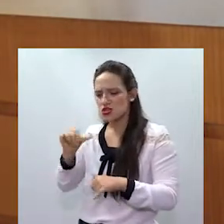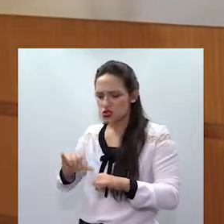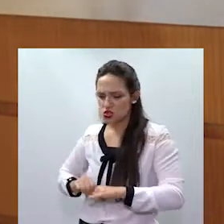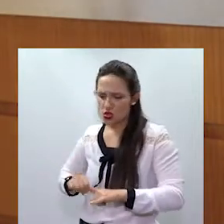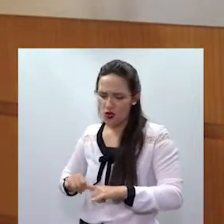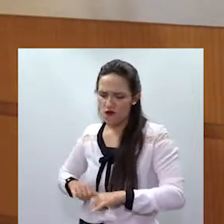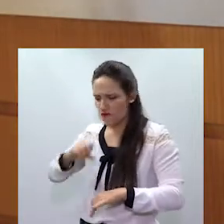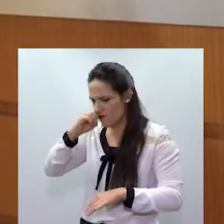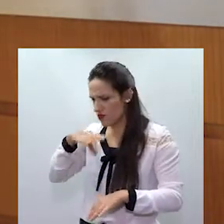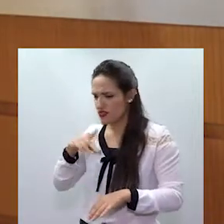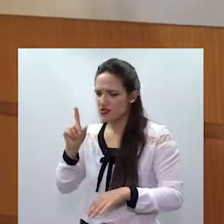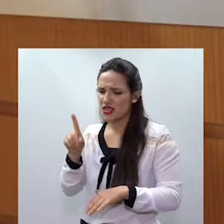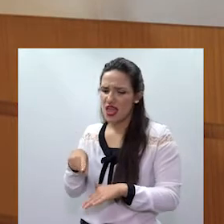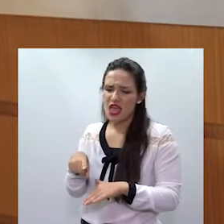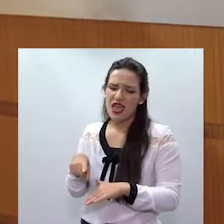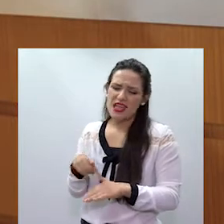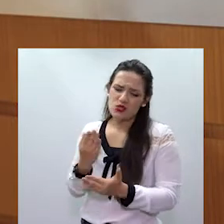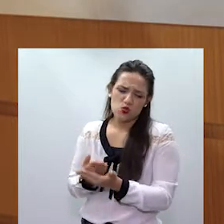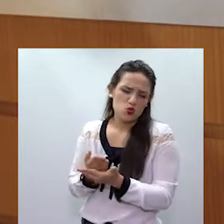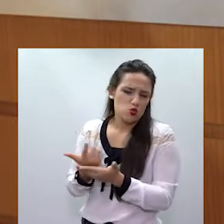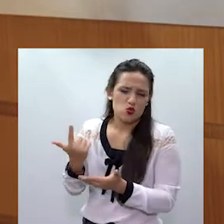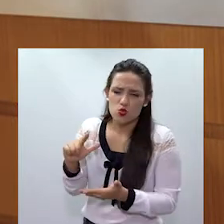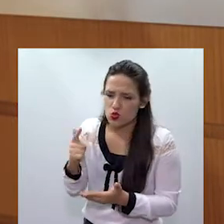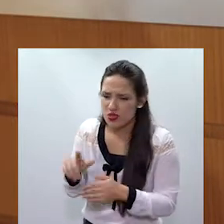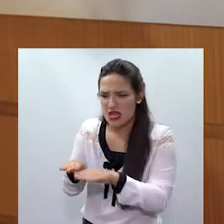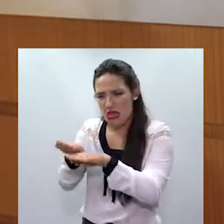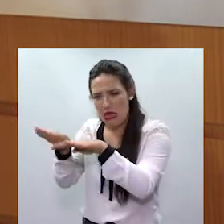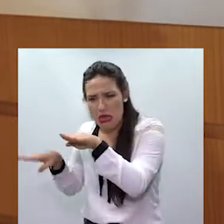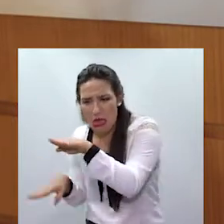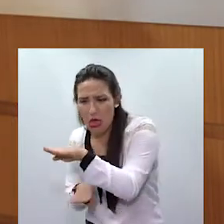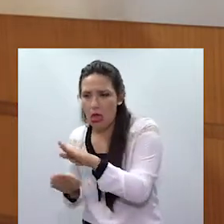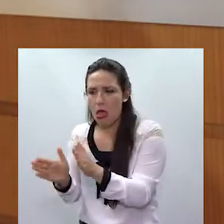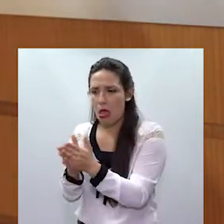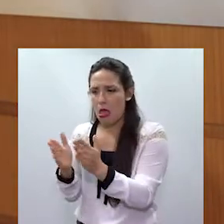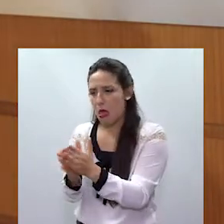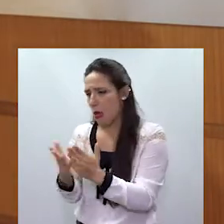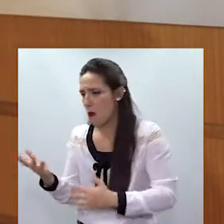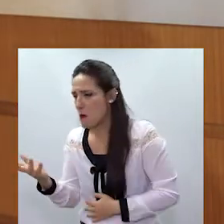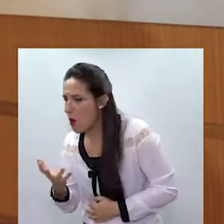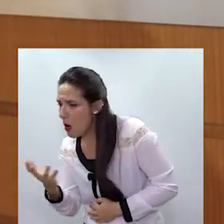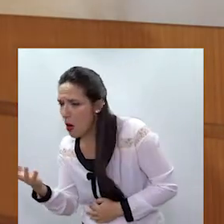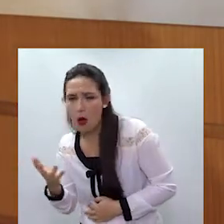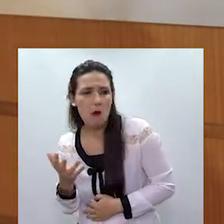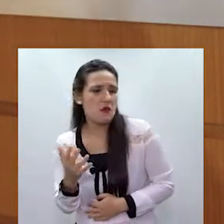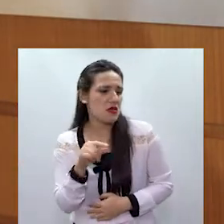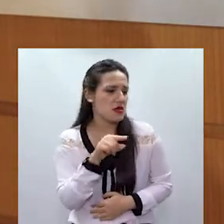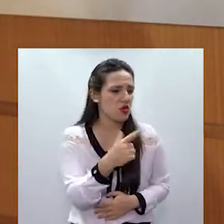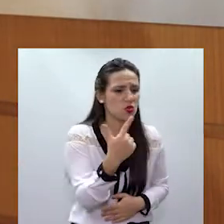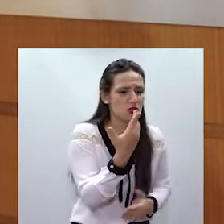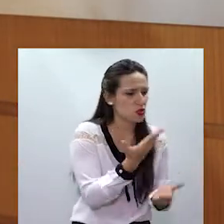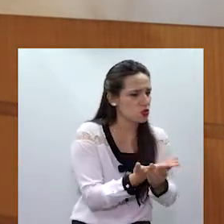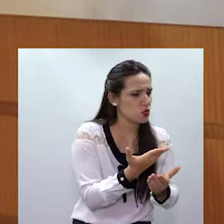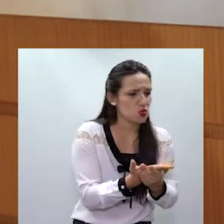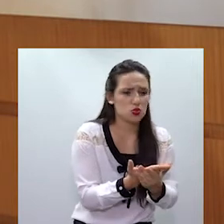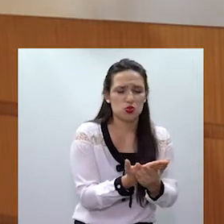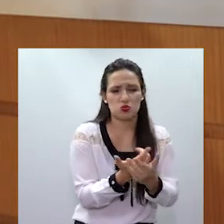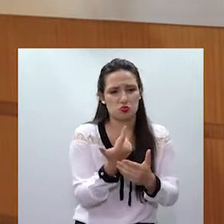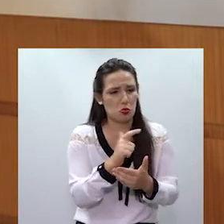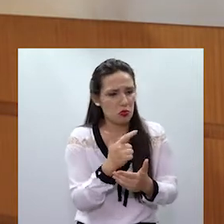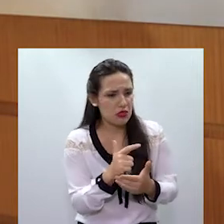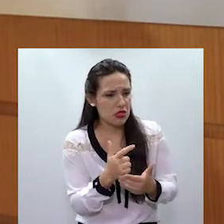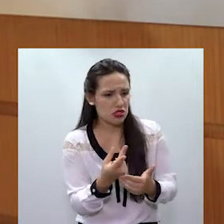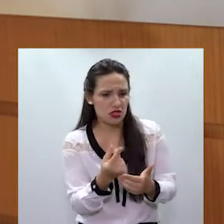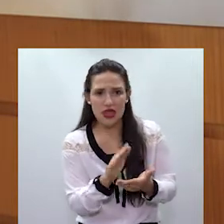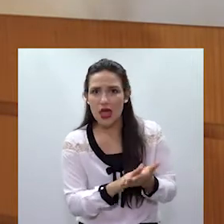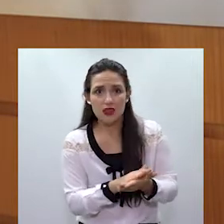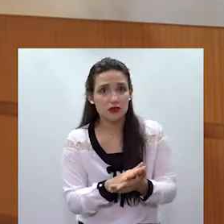de uma classe C, D. Isso é um mito. Na verdade, violência doméstica é uma violência democrática, uma